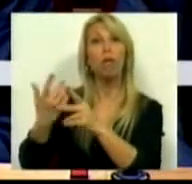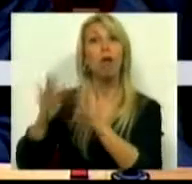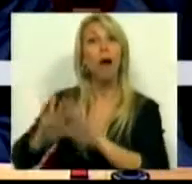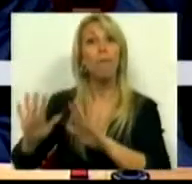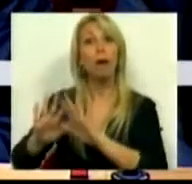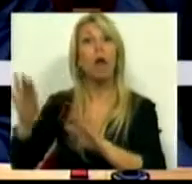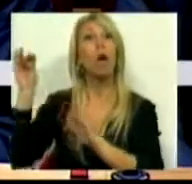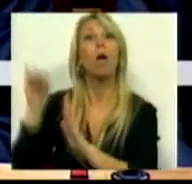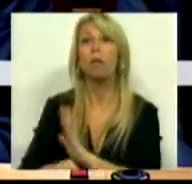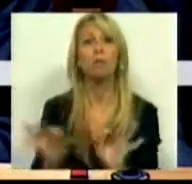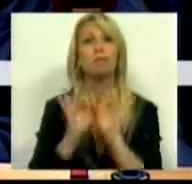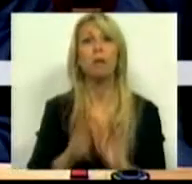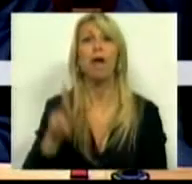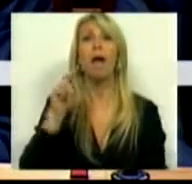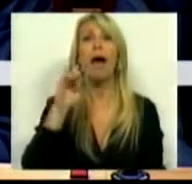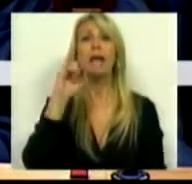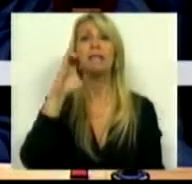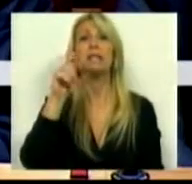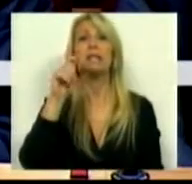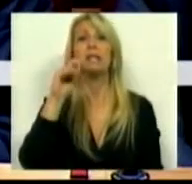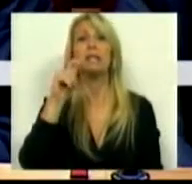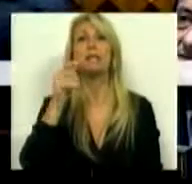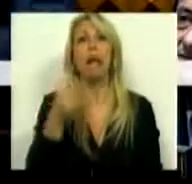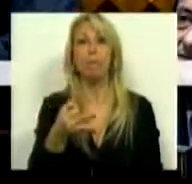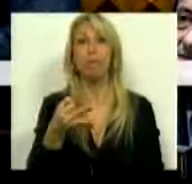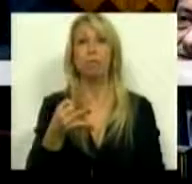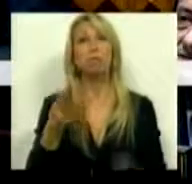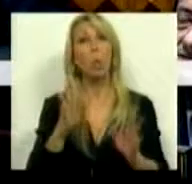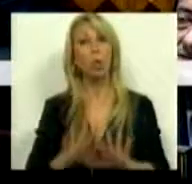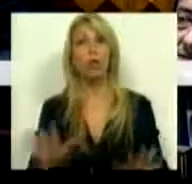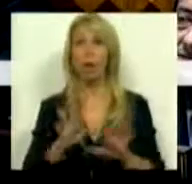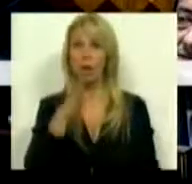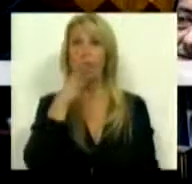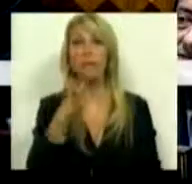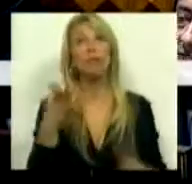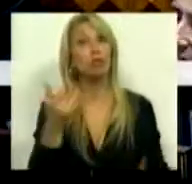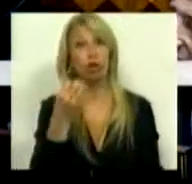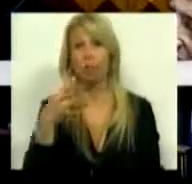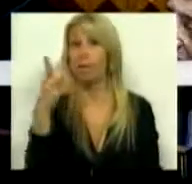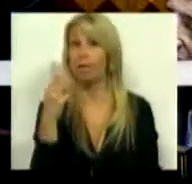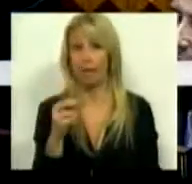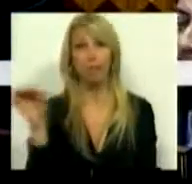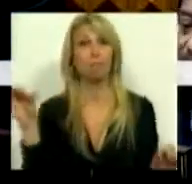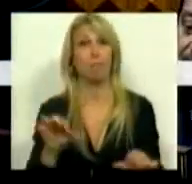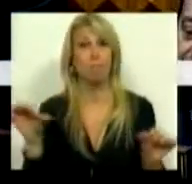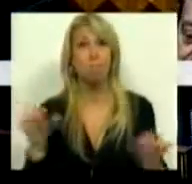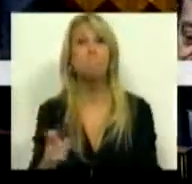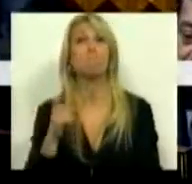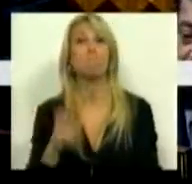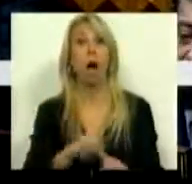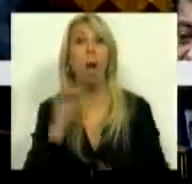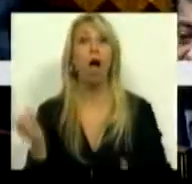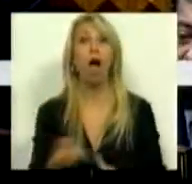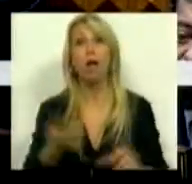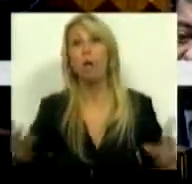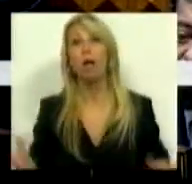Como, aliás, o Presidente Aicep, com rara frontalidade, vai dizer, em 2013, vai ser um mau ano. Era um dos amparos da economia portuguesa.